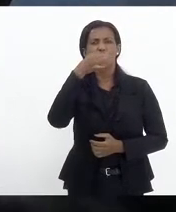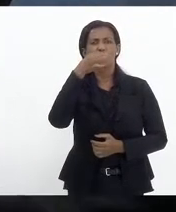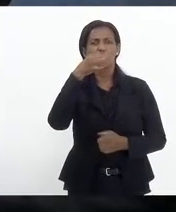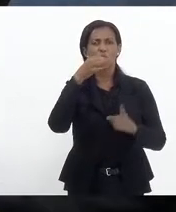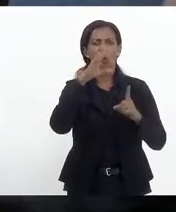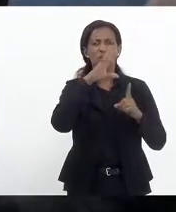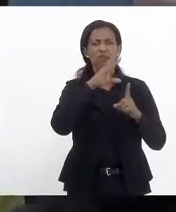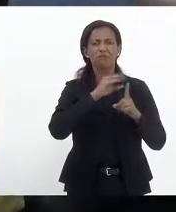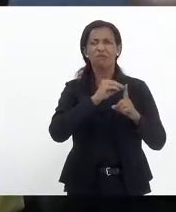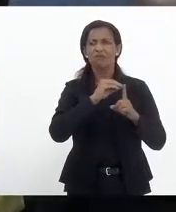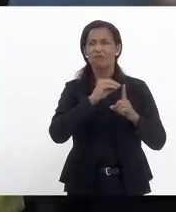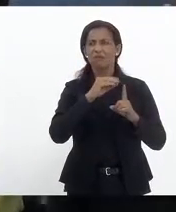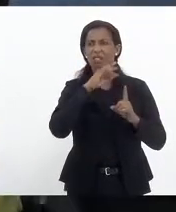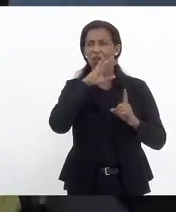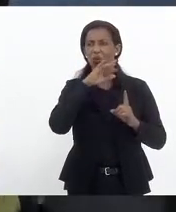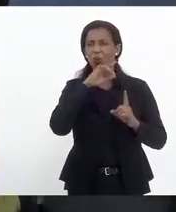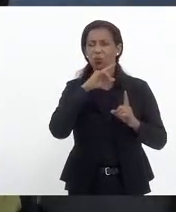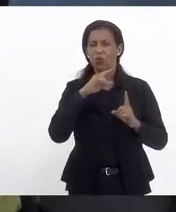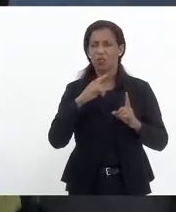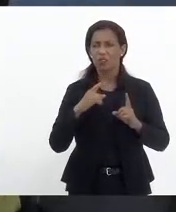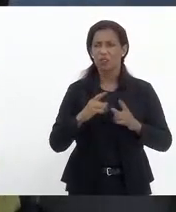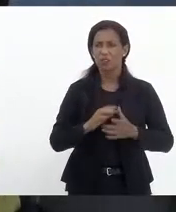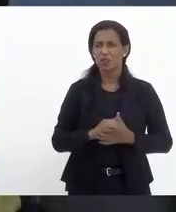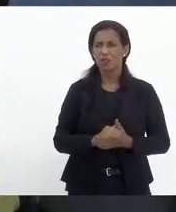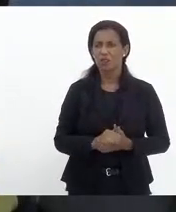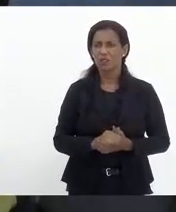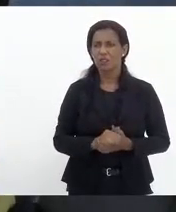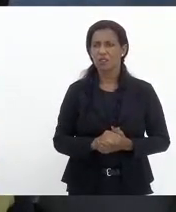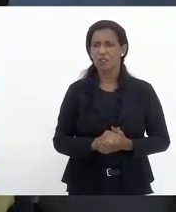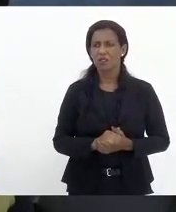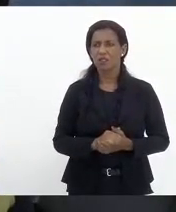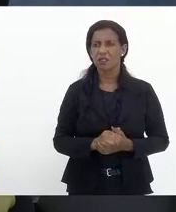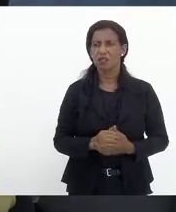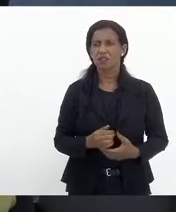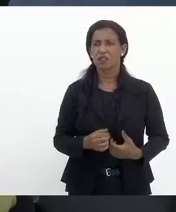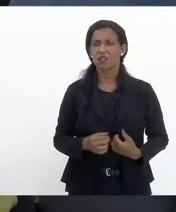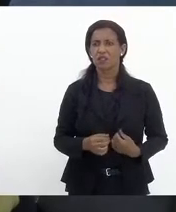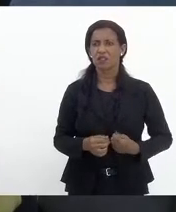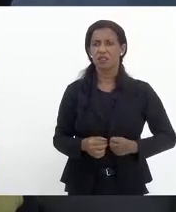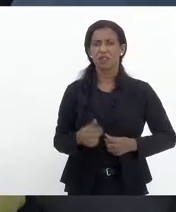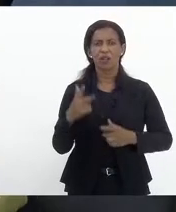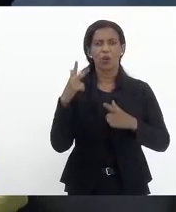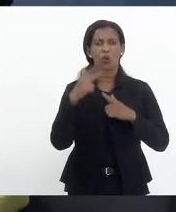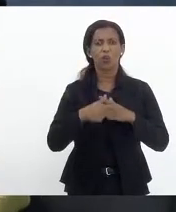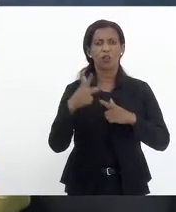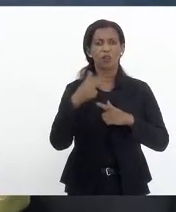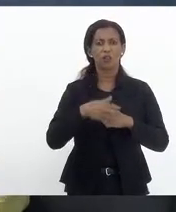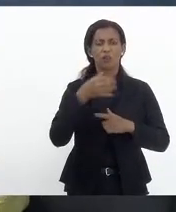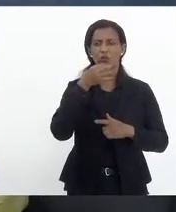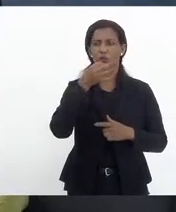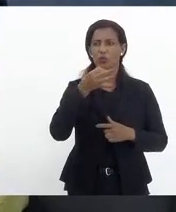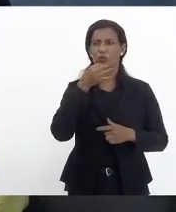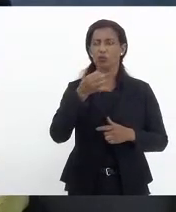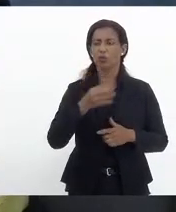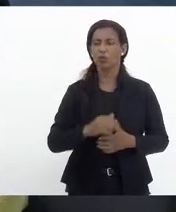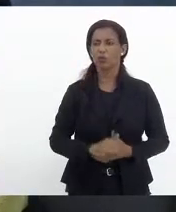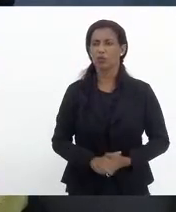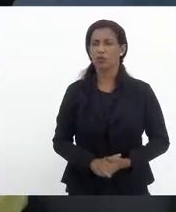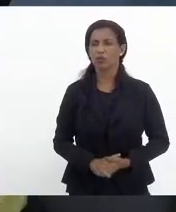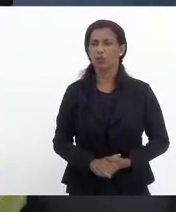travou para nós. Os cidadãos e todos os demais.